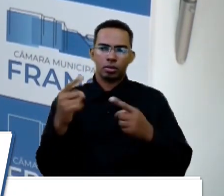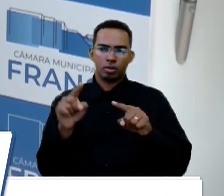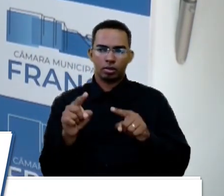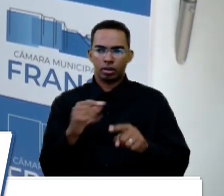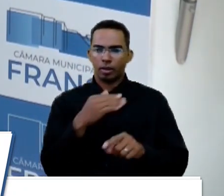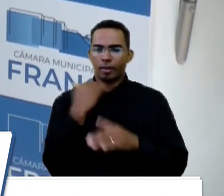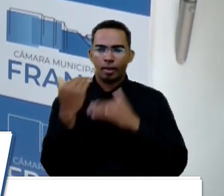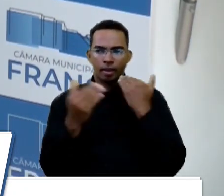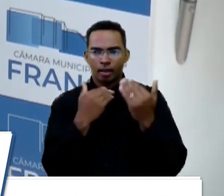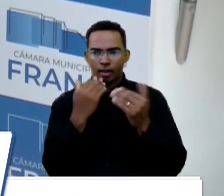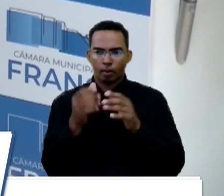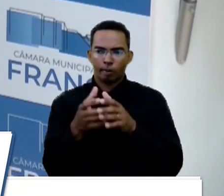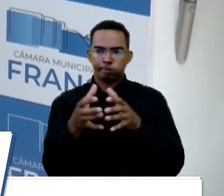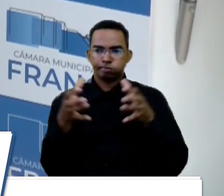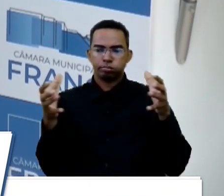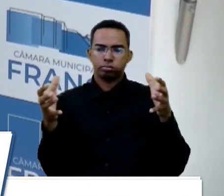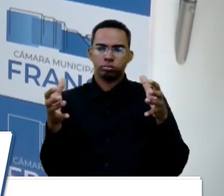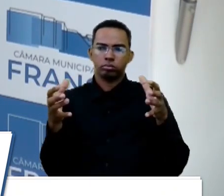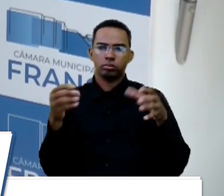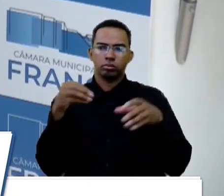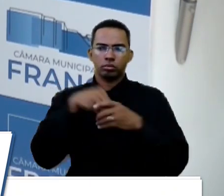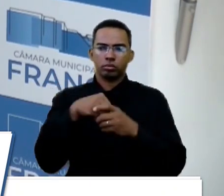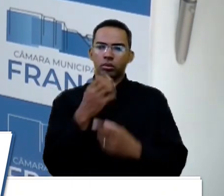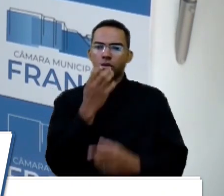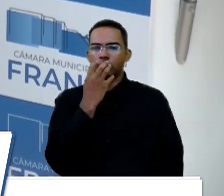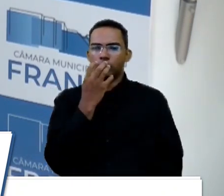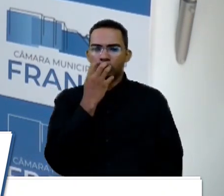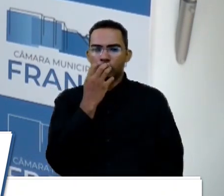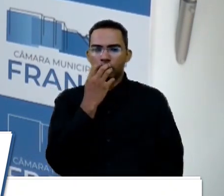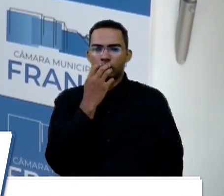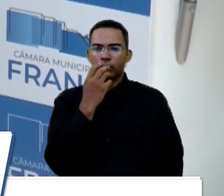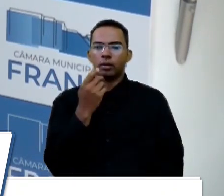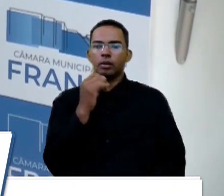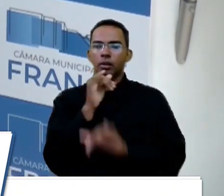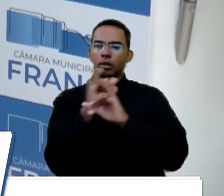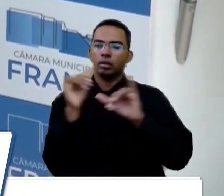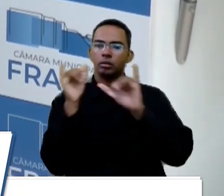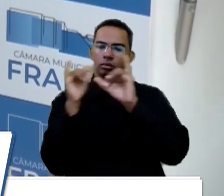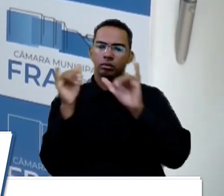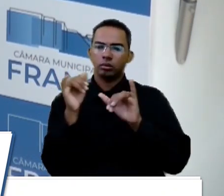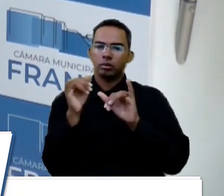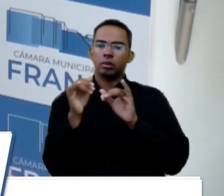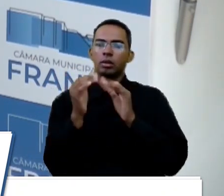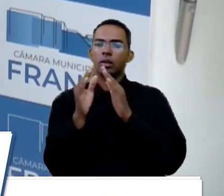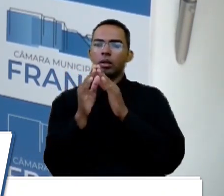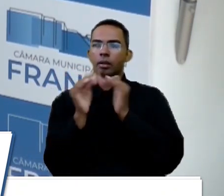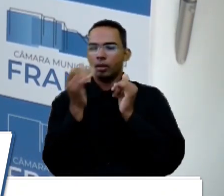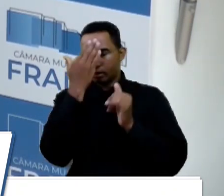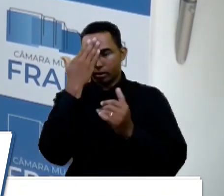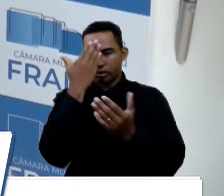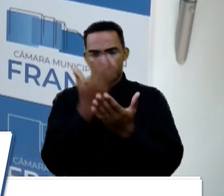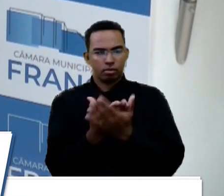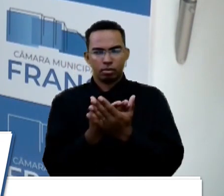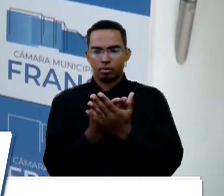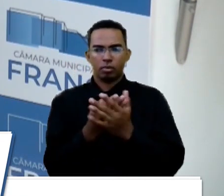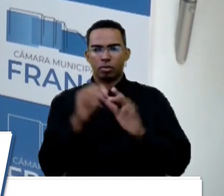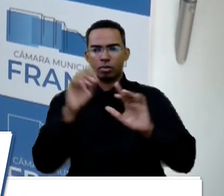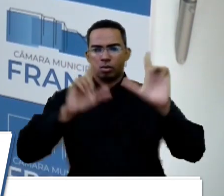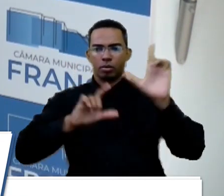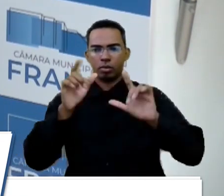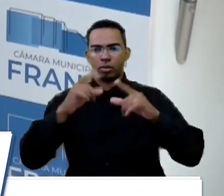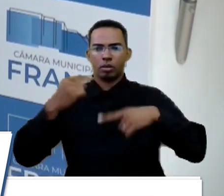animais em massa dentro do canio municipal como foi noticiado. Peço que as pessoas não acreditem nessas matérias de cunho